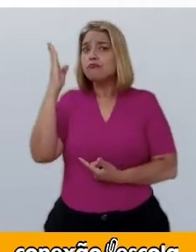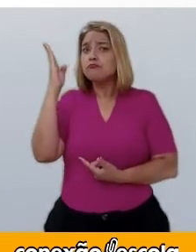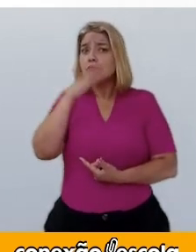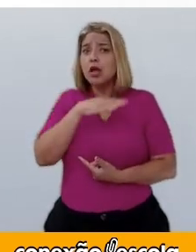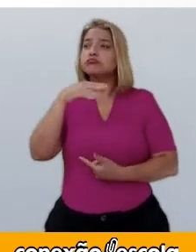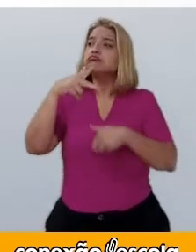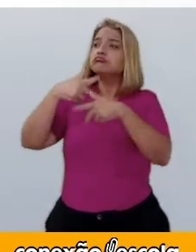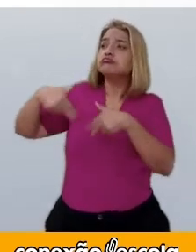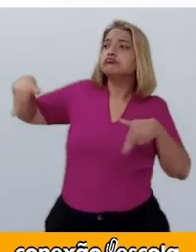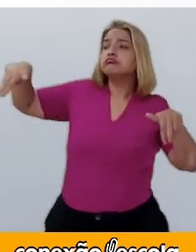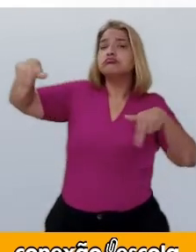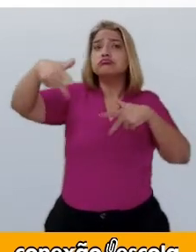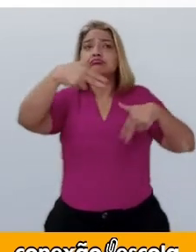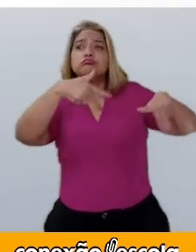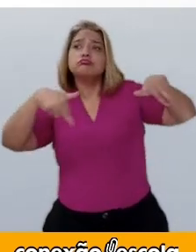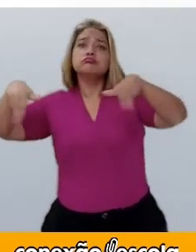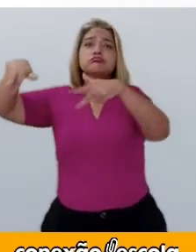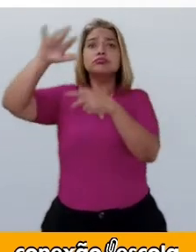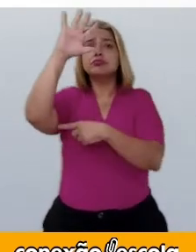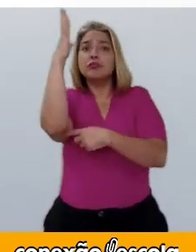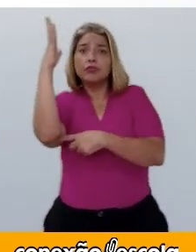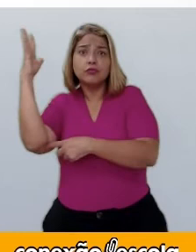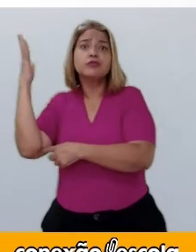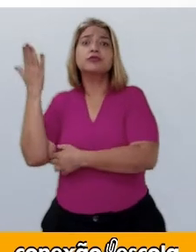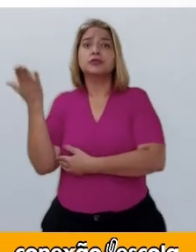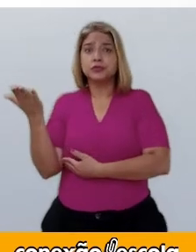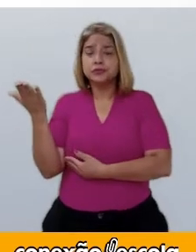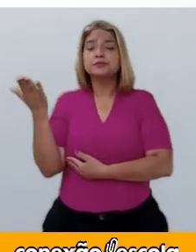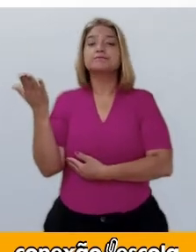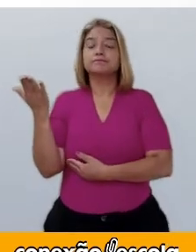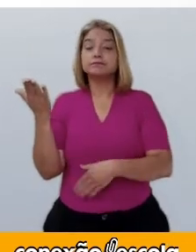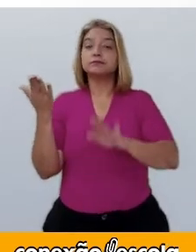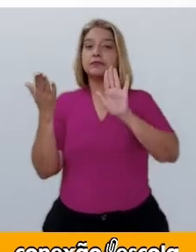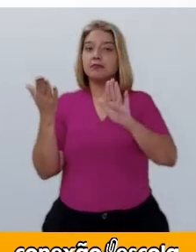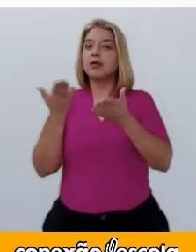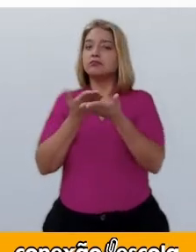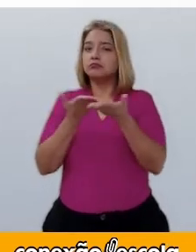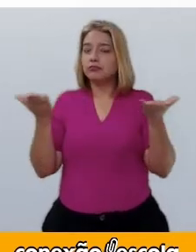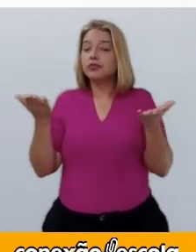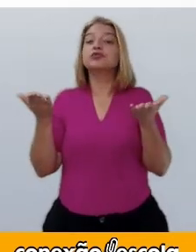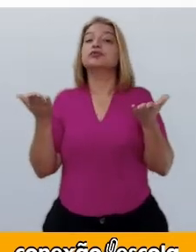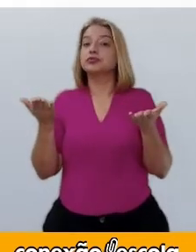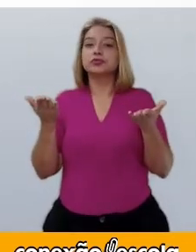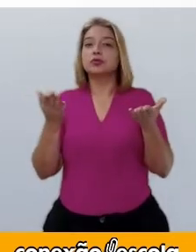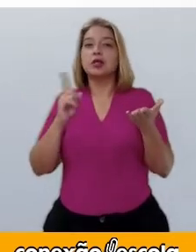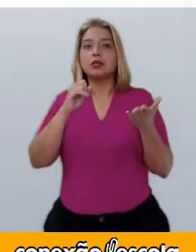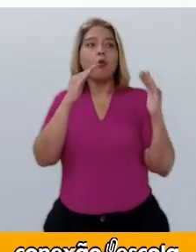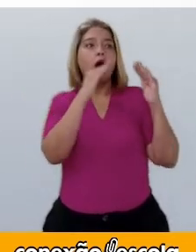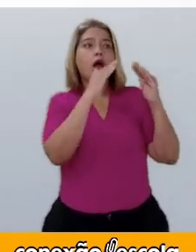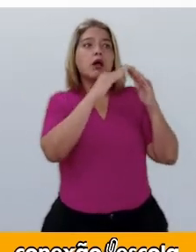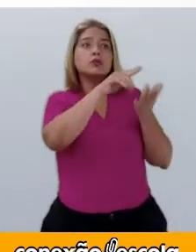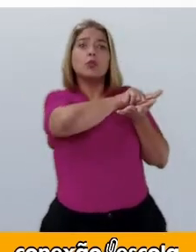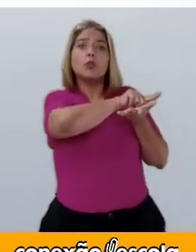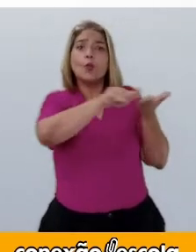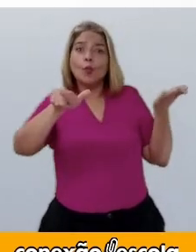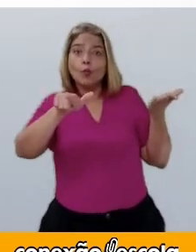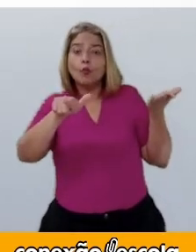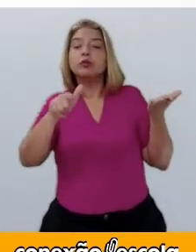rondando nossa floresta, mas vocês não estavam em casa.